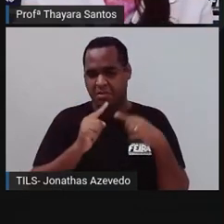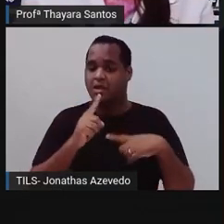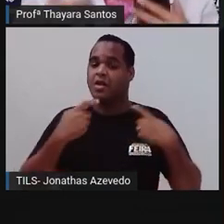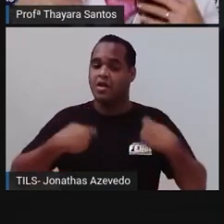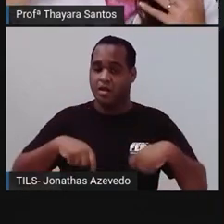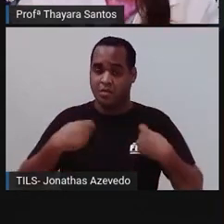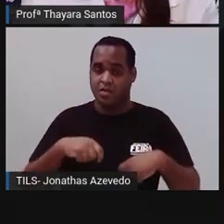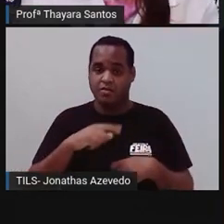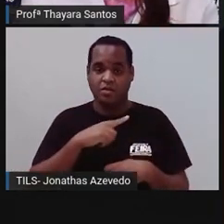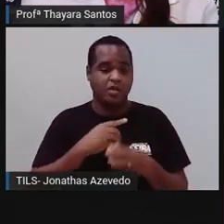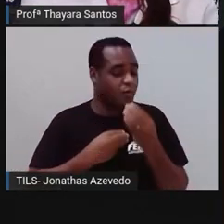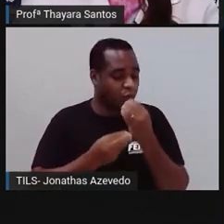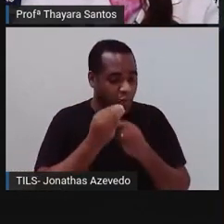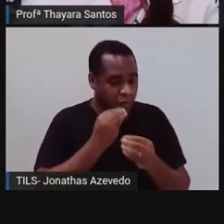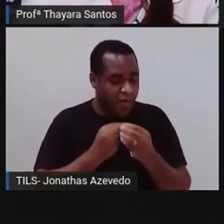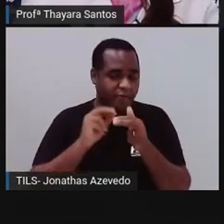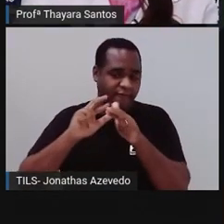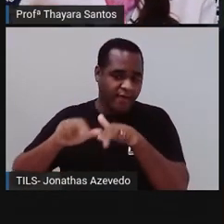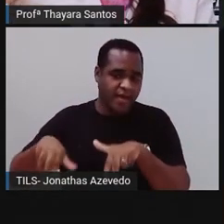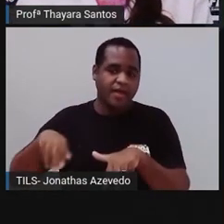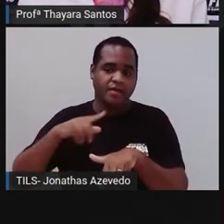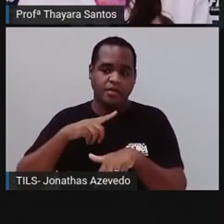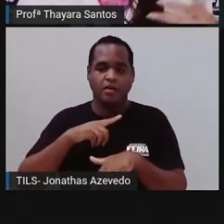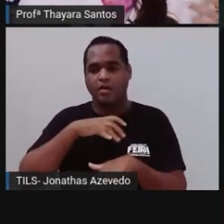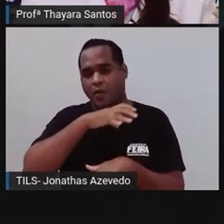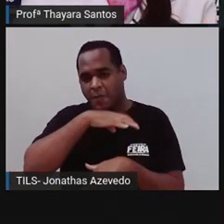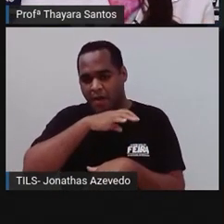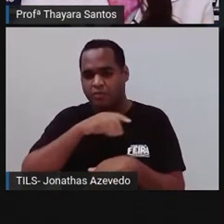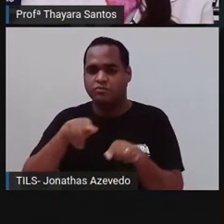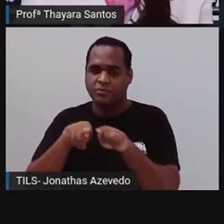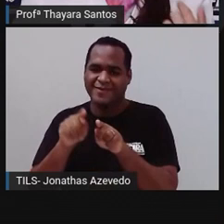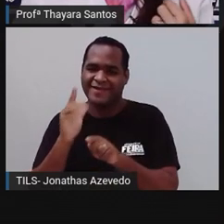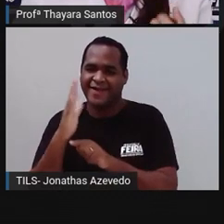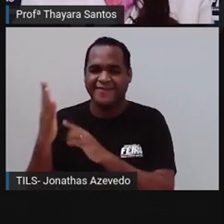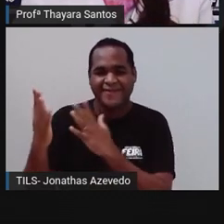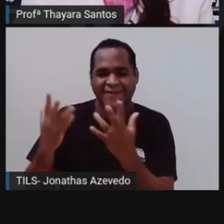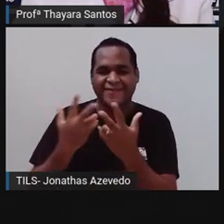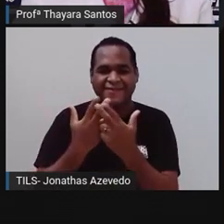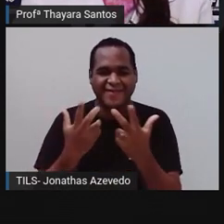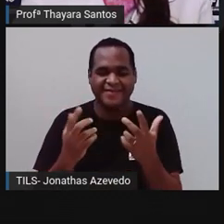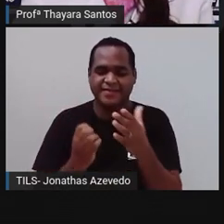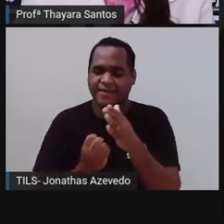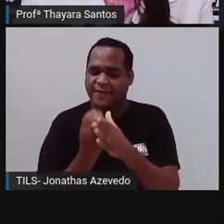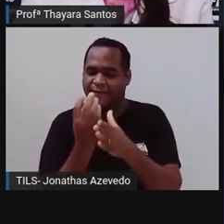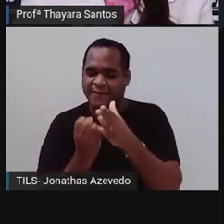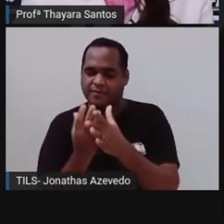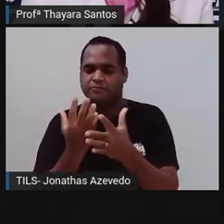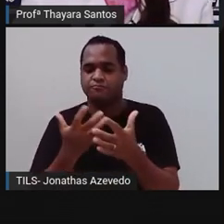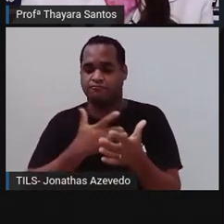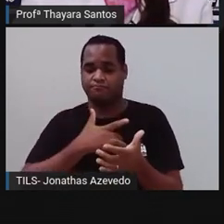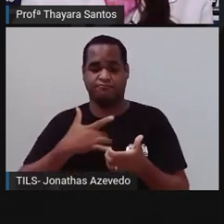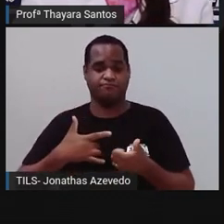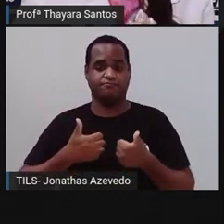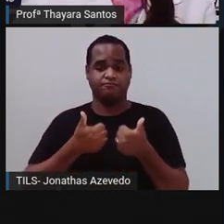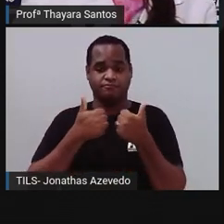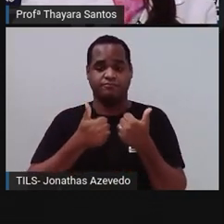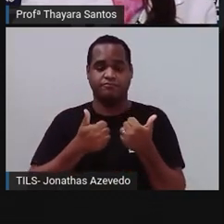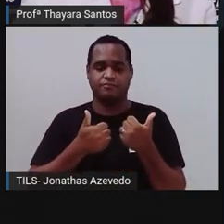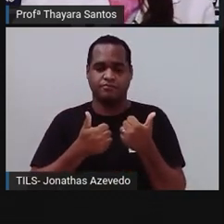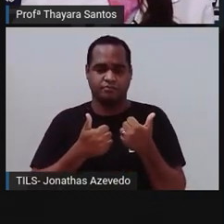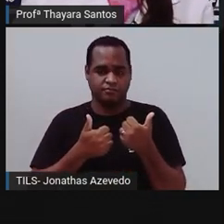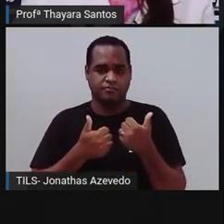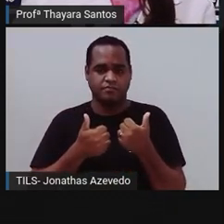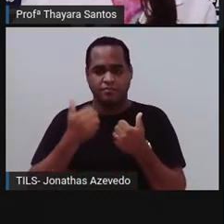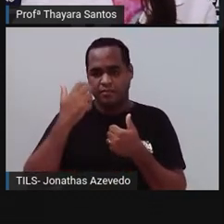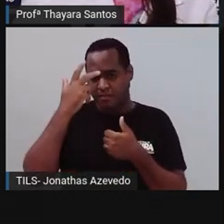precisa comer coisas de origem animal e de origem vegetal para a gente poder se manter nutrido. Quem não é assim